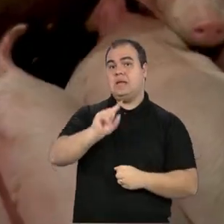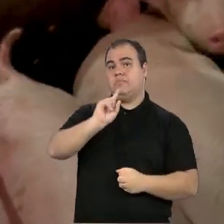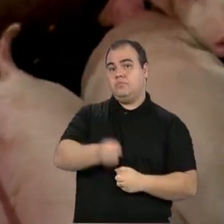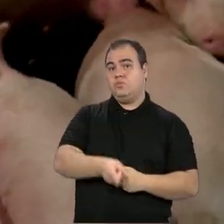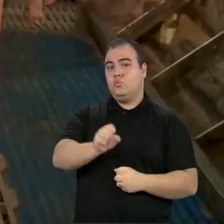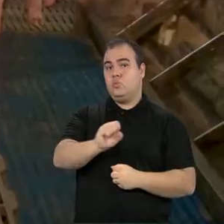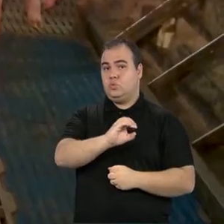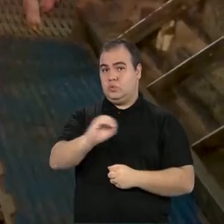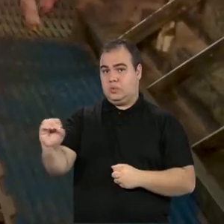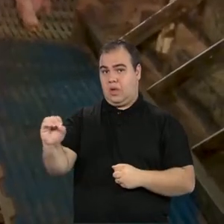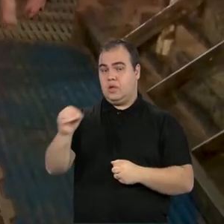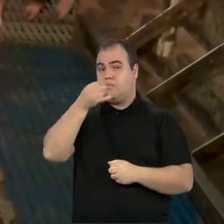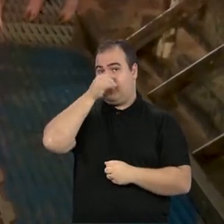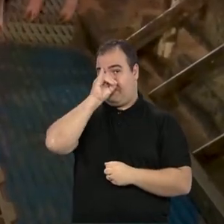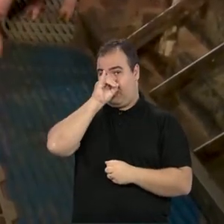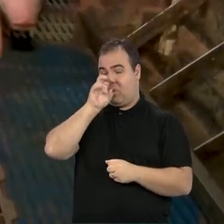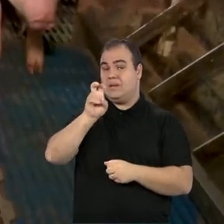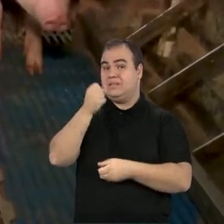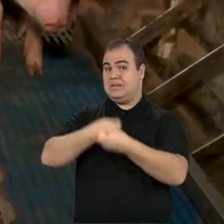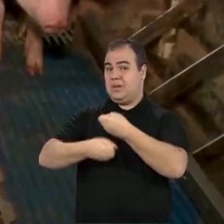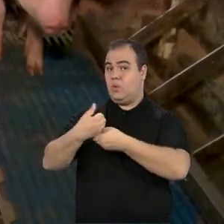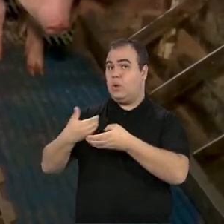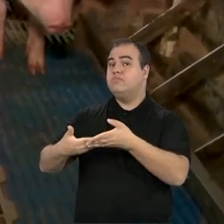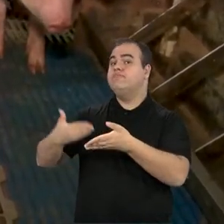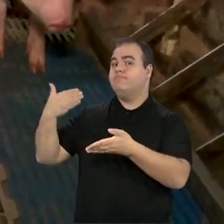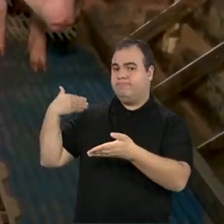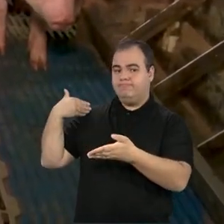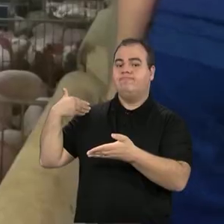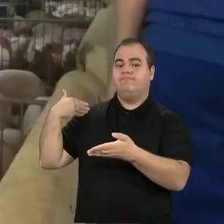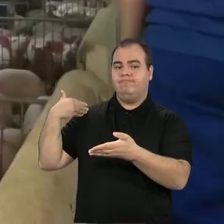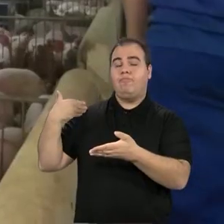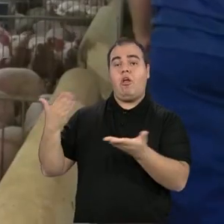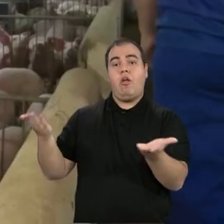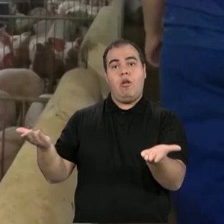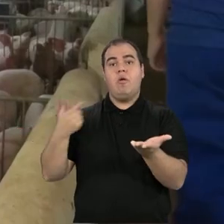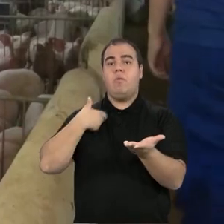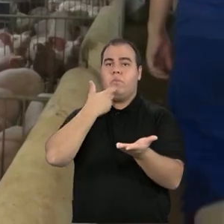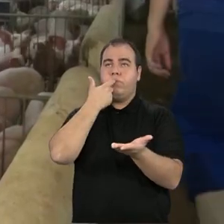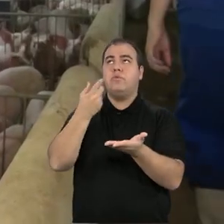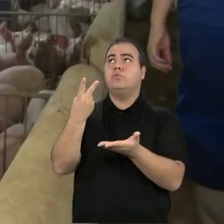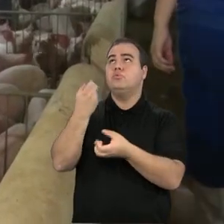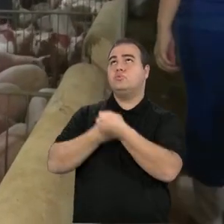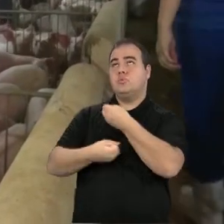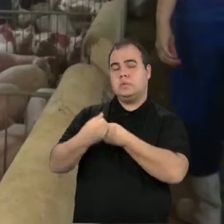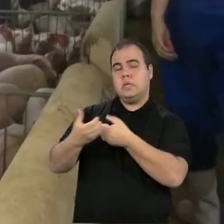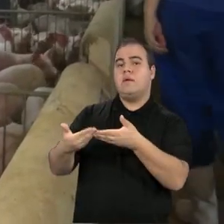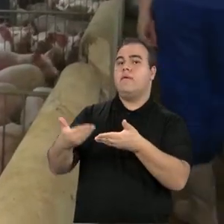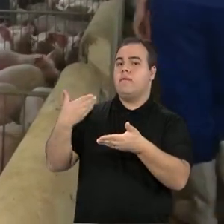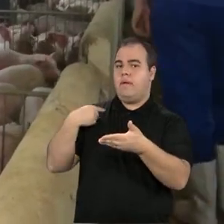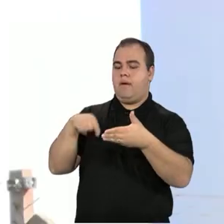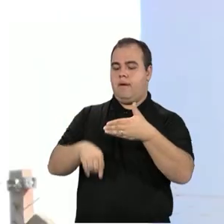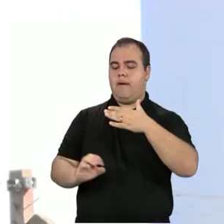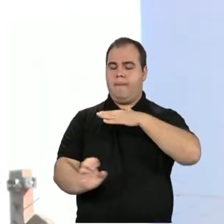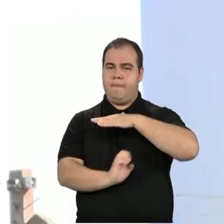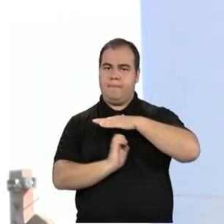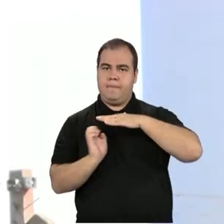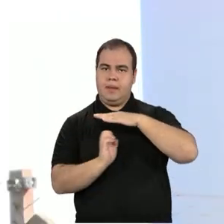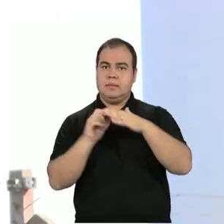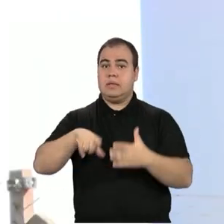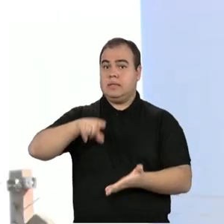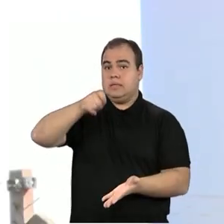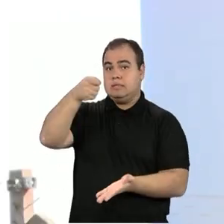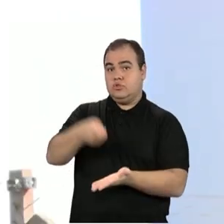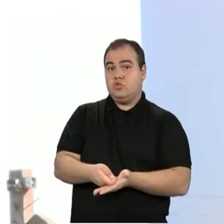isso há cinco anos atrás. Há dois anos atrás, a empresa decidiu